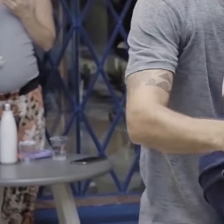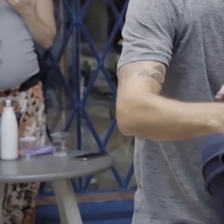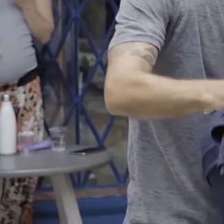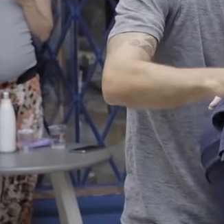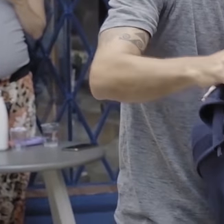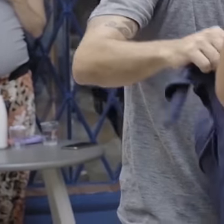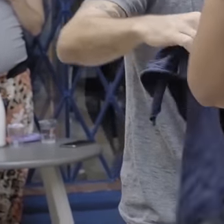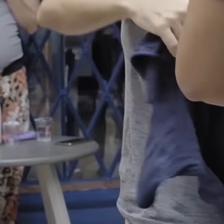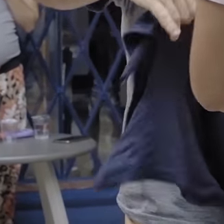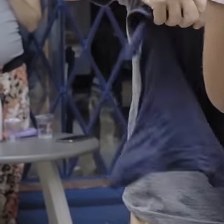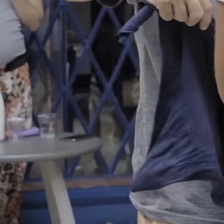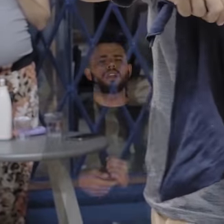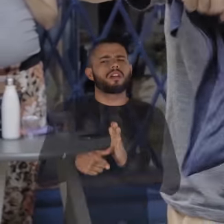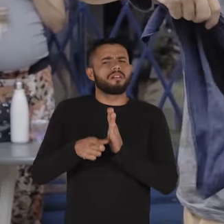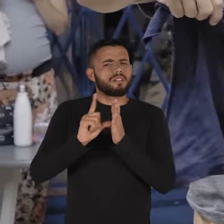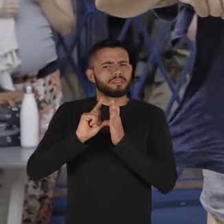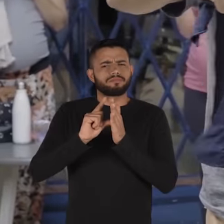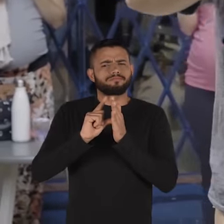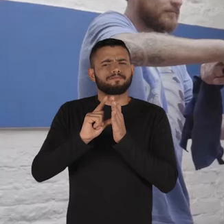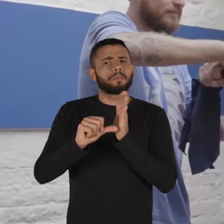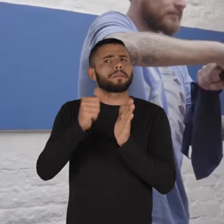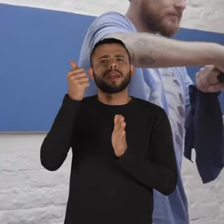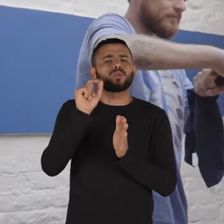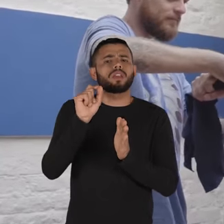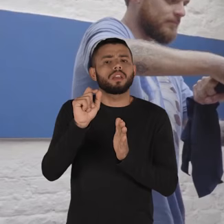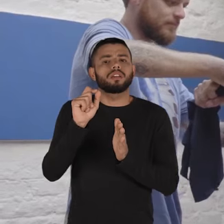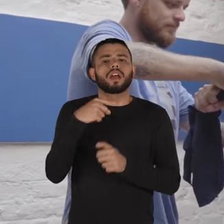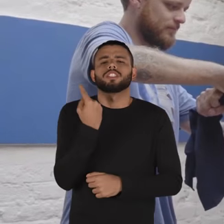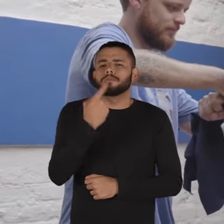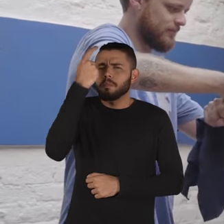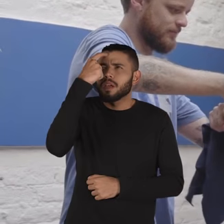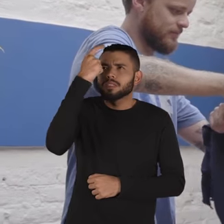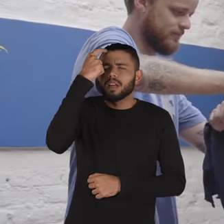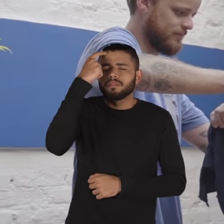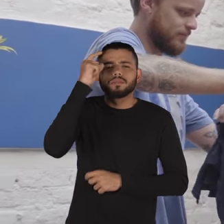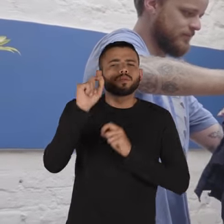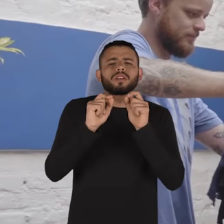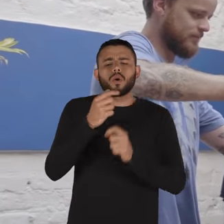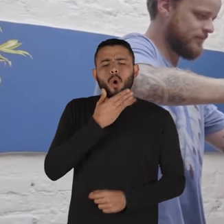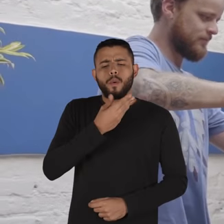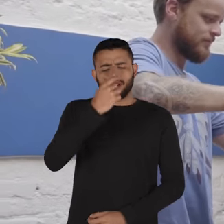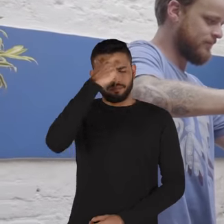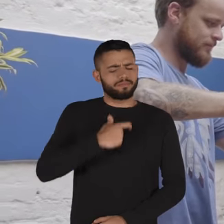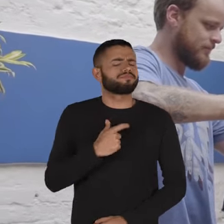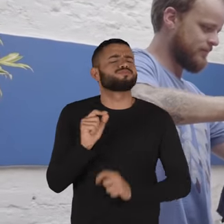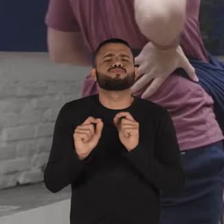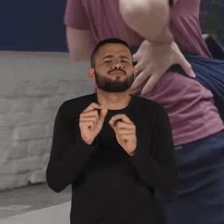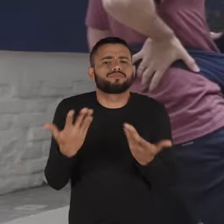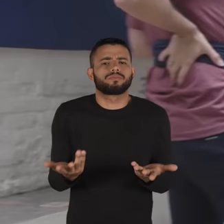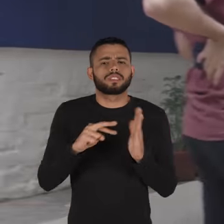de um homem, imitando a barriga de uma grávida. Qualquer coisa, se refletir o que é ser homem,